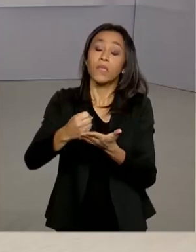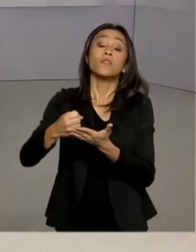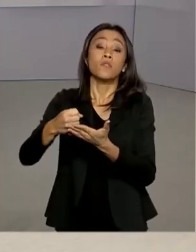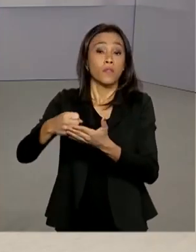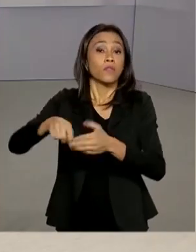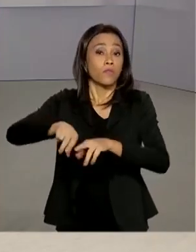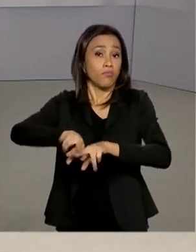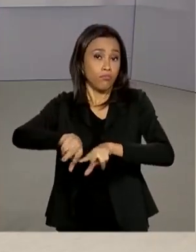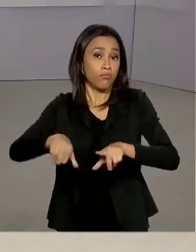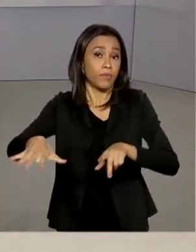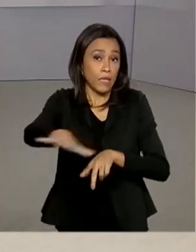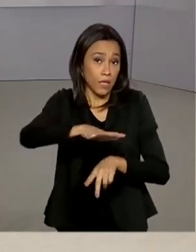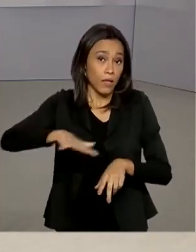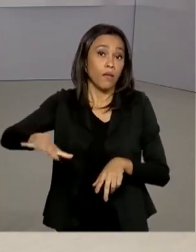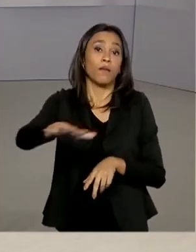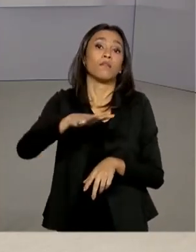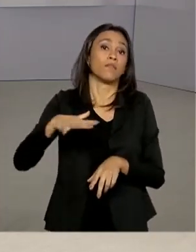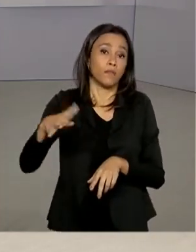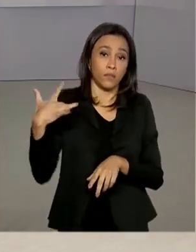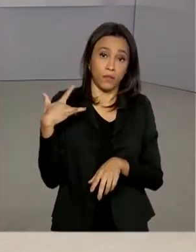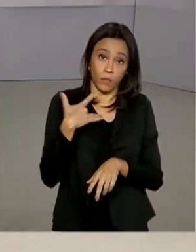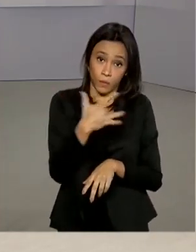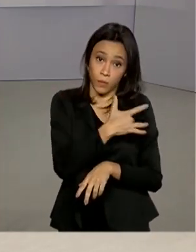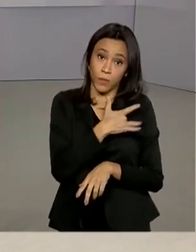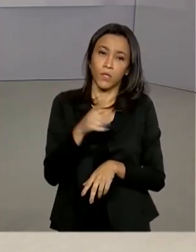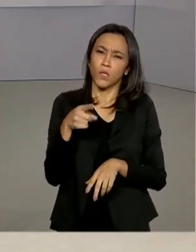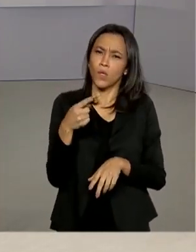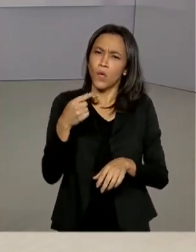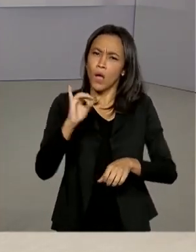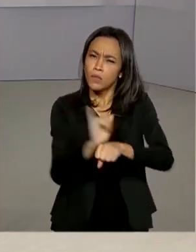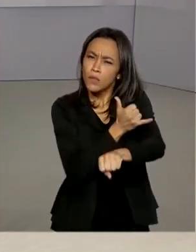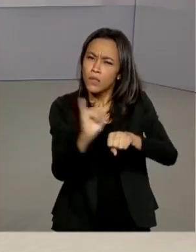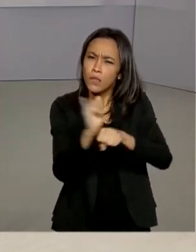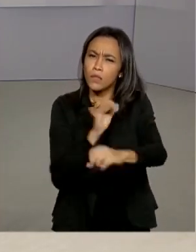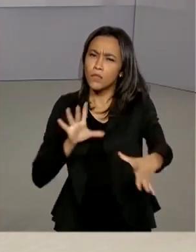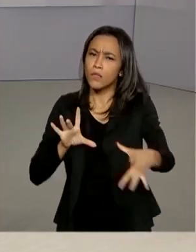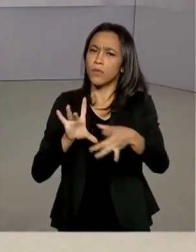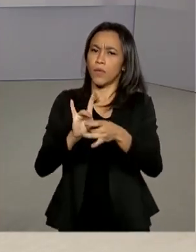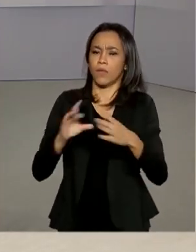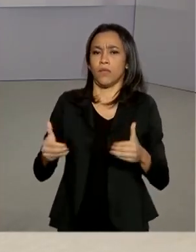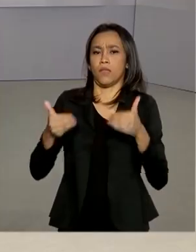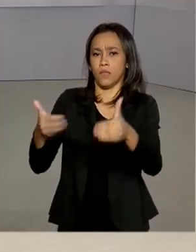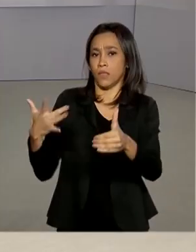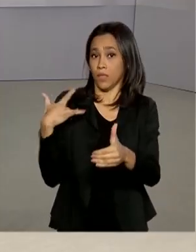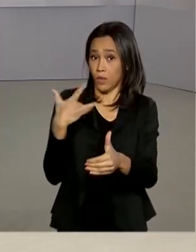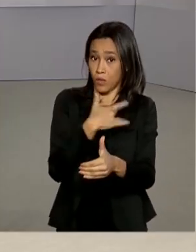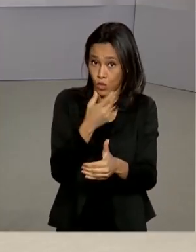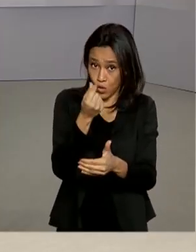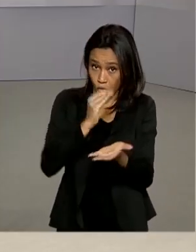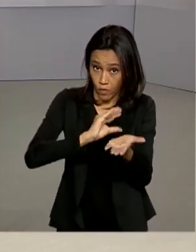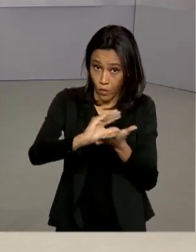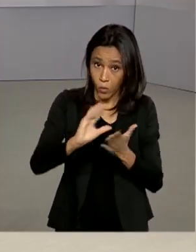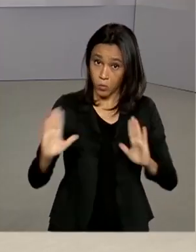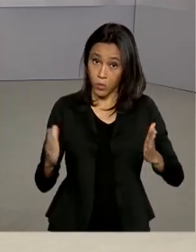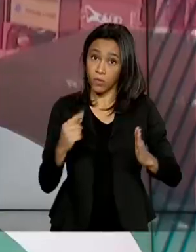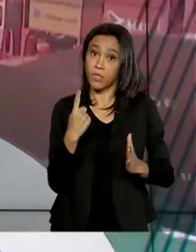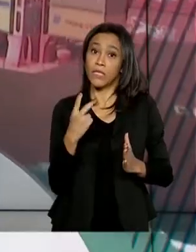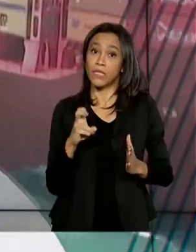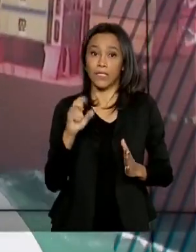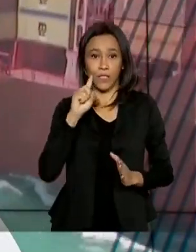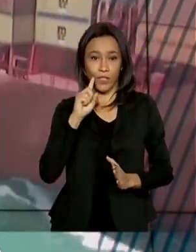hospitalares. As ações devem ser articuladas com o Ministério da Saúde e o valor deve ser repassado em até 15 dias.